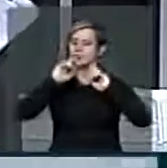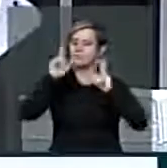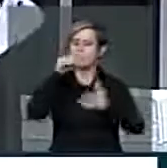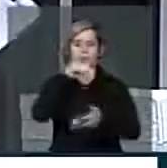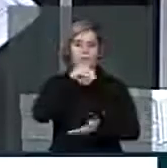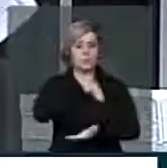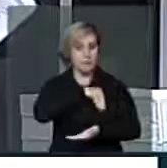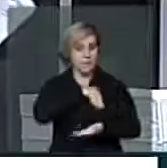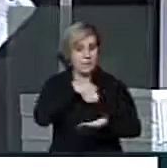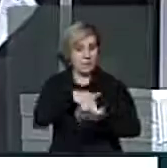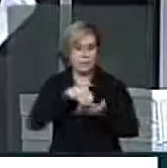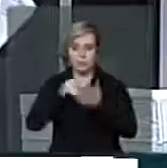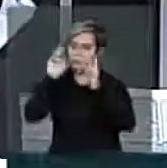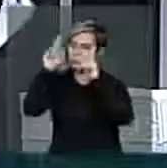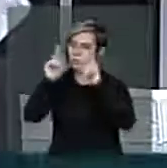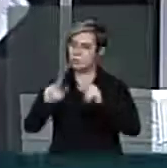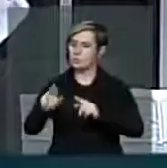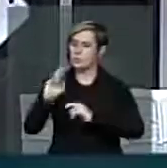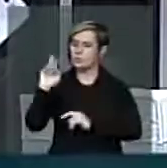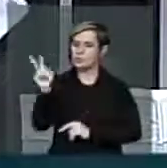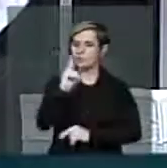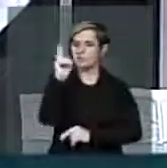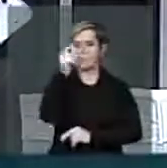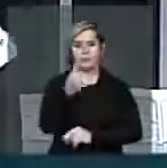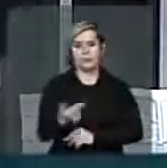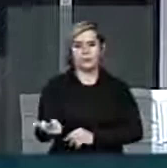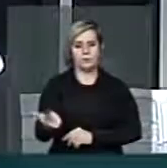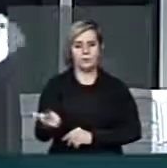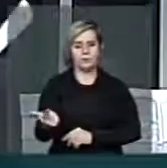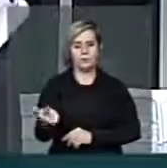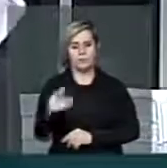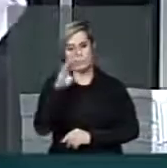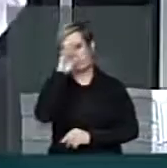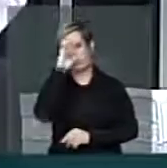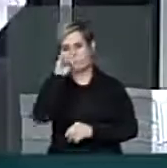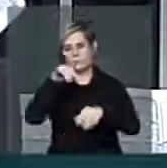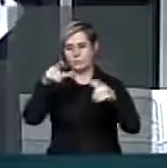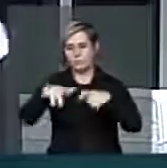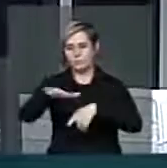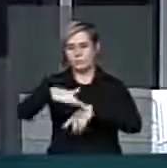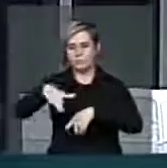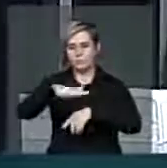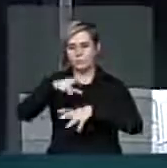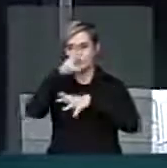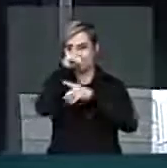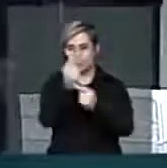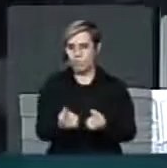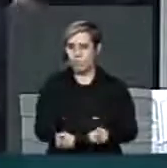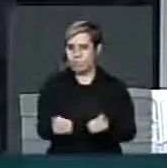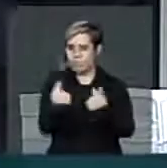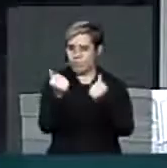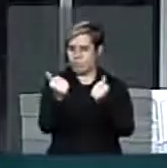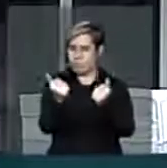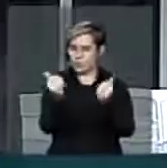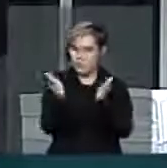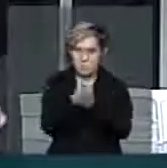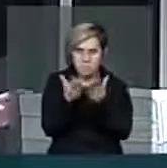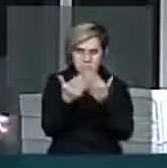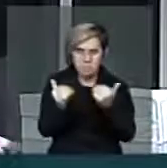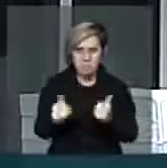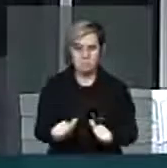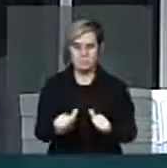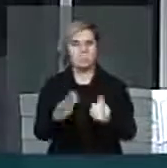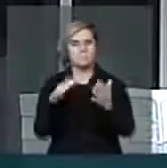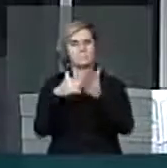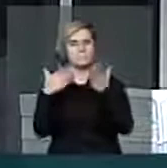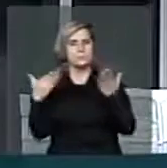salariais em diferentes localidades do país, sobretudo nas regiões de poder aquisitivo mais baixo. Até o